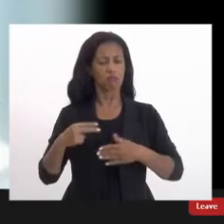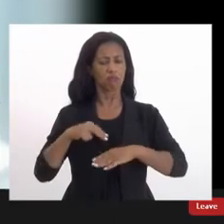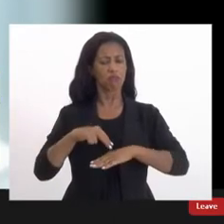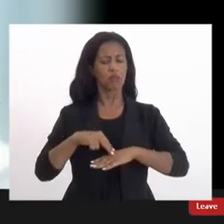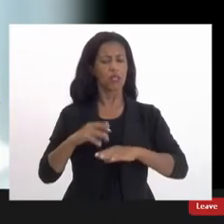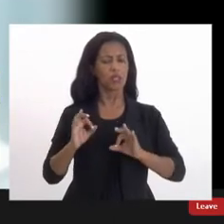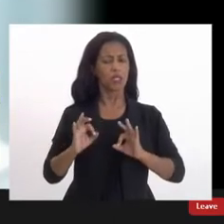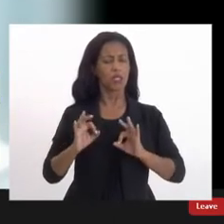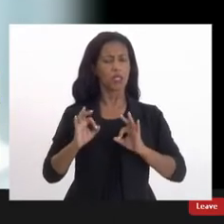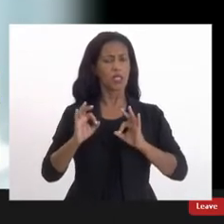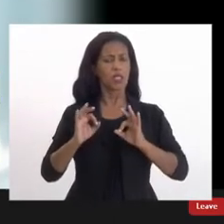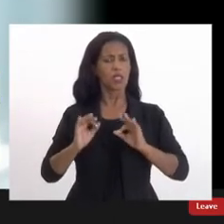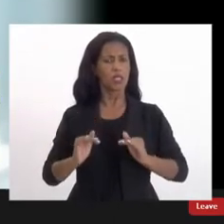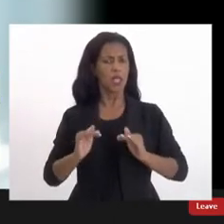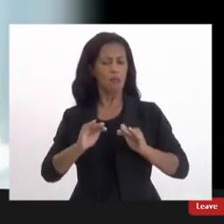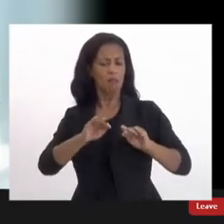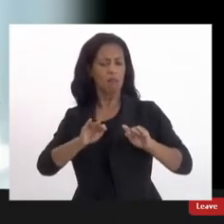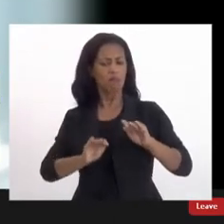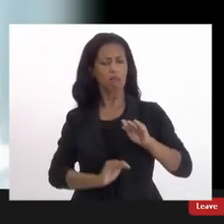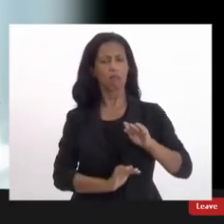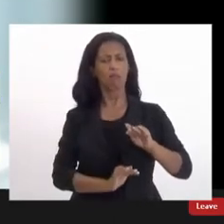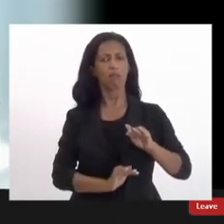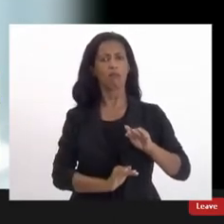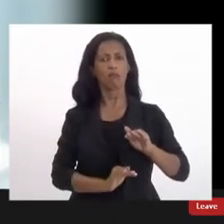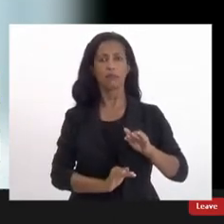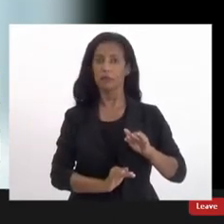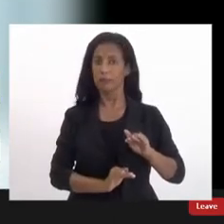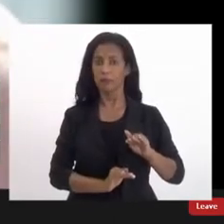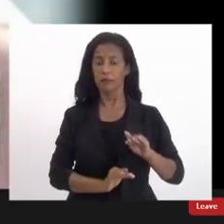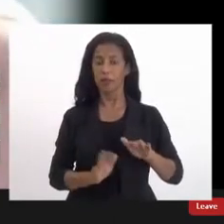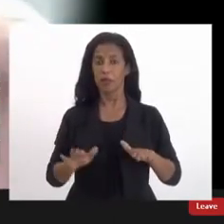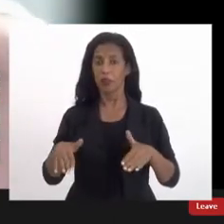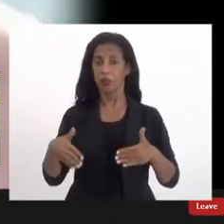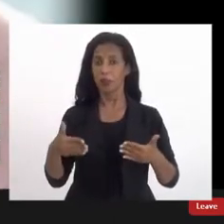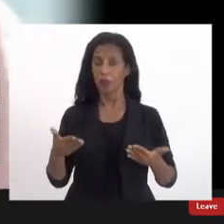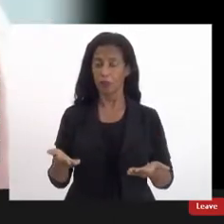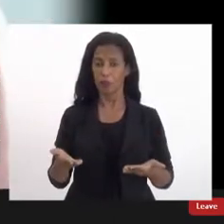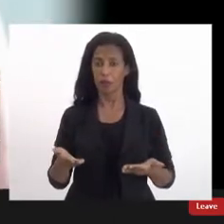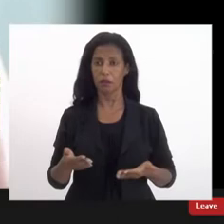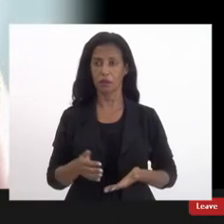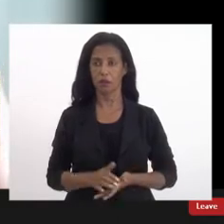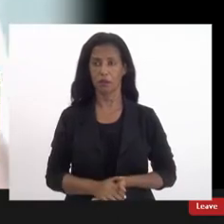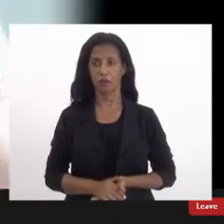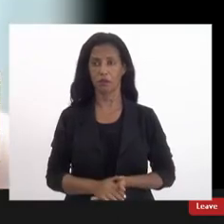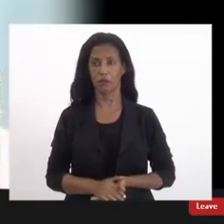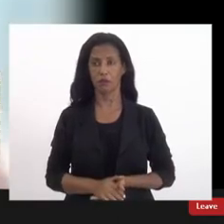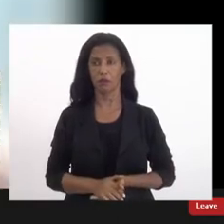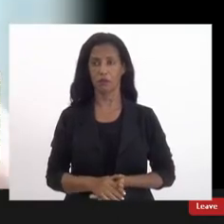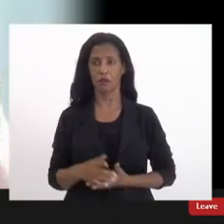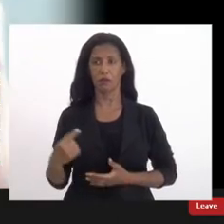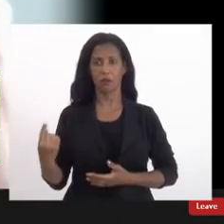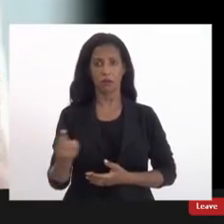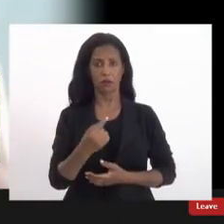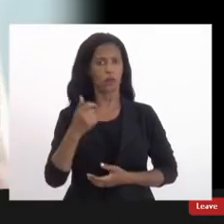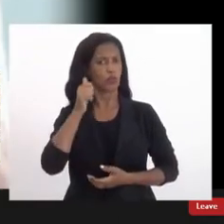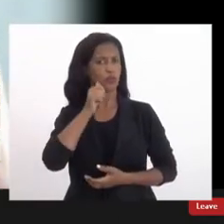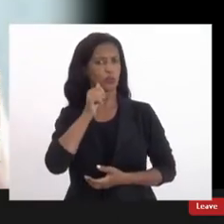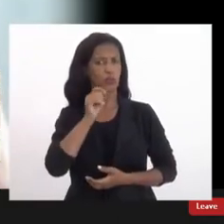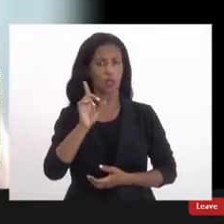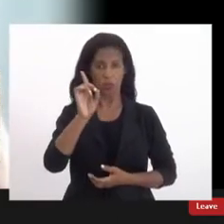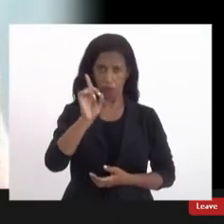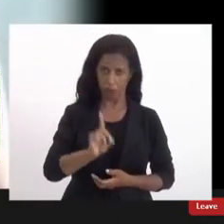em um lugar subalternizado e quando a gente nós mulheres com